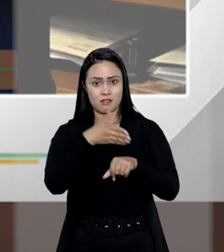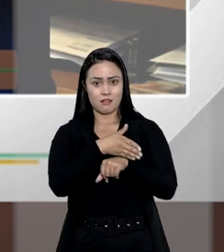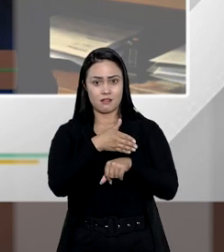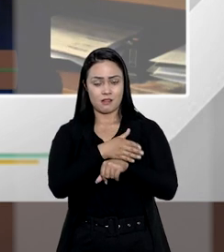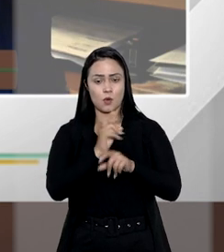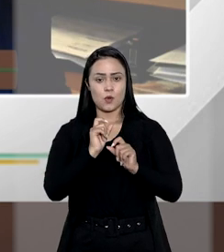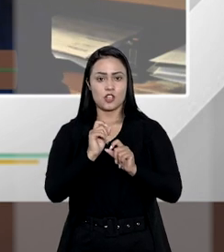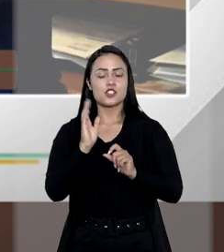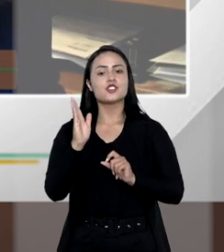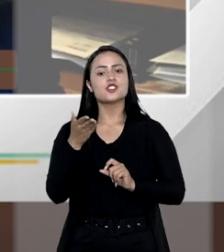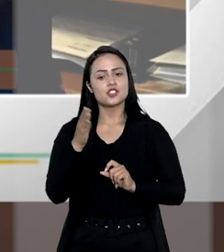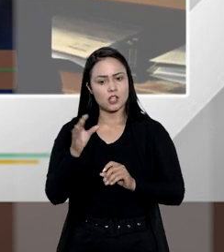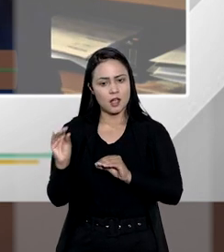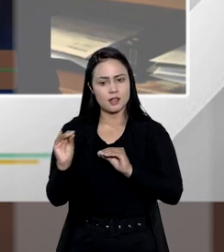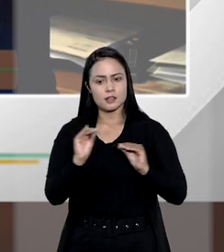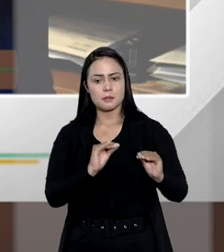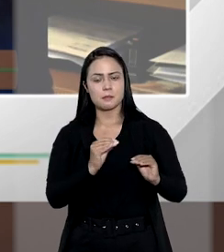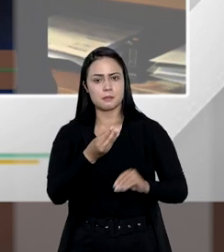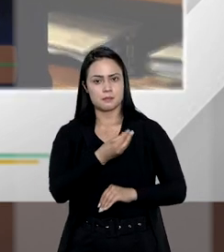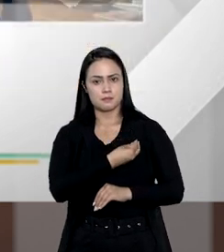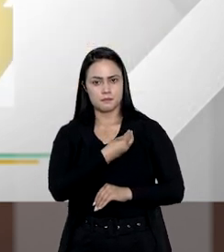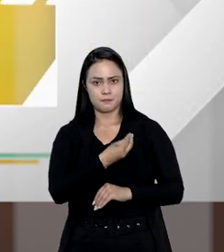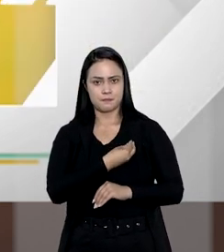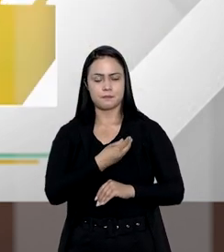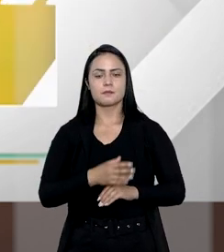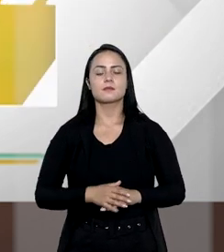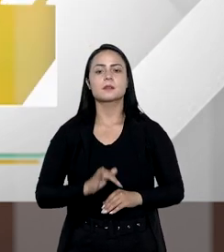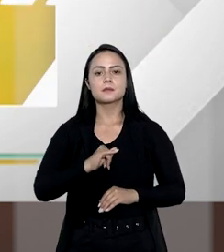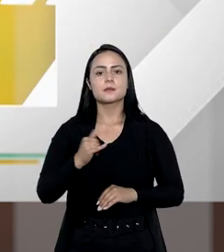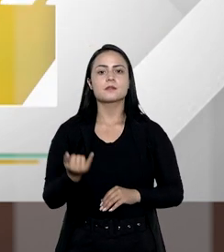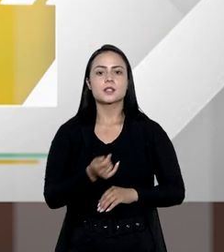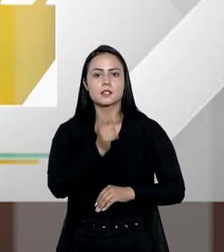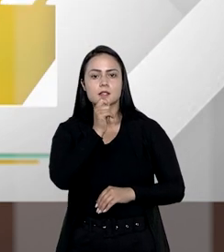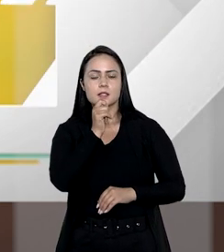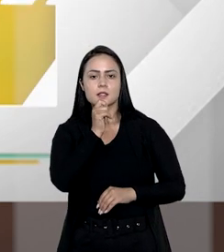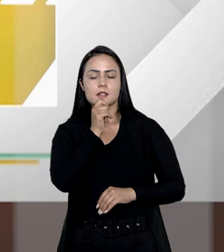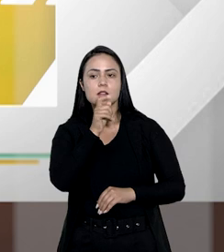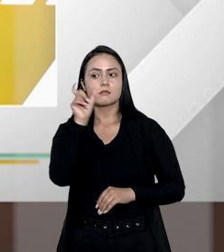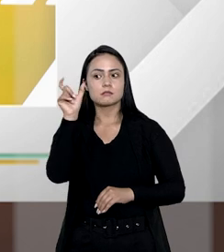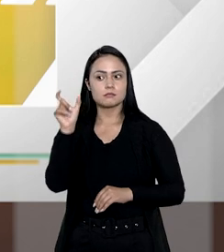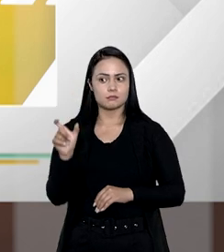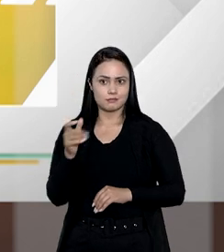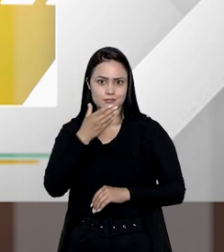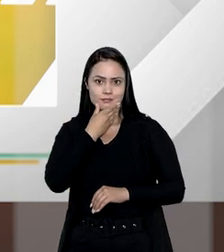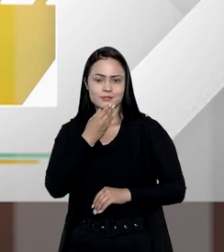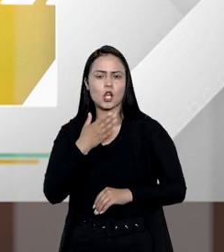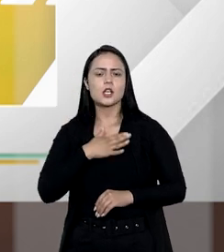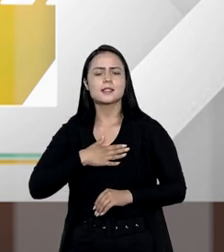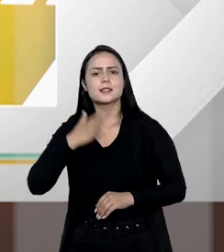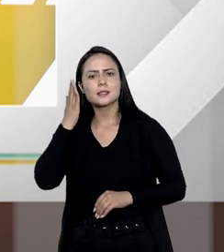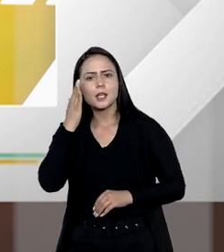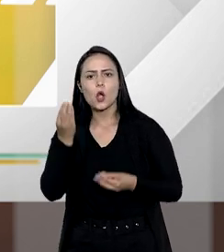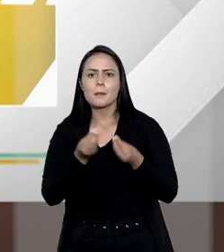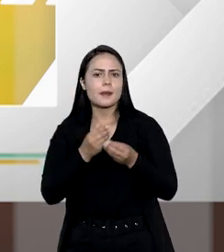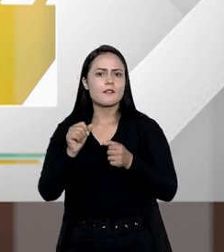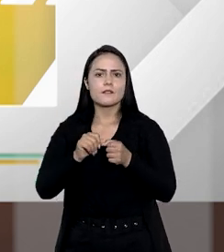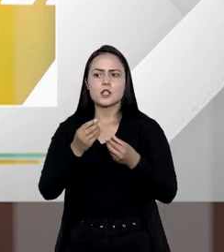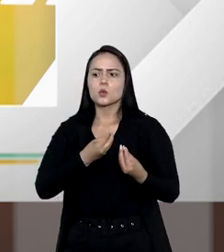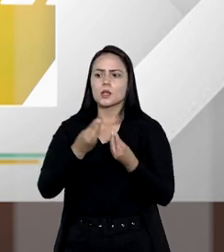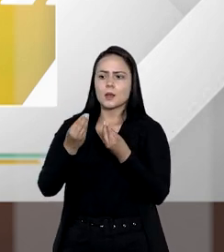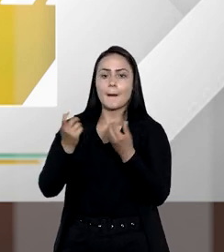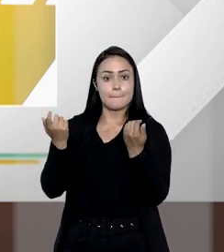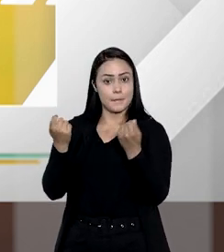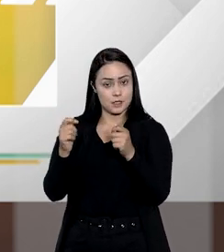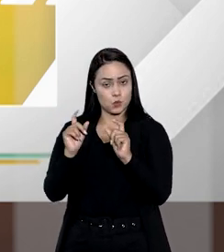dentro do inventário o que já receberam em vida. Aproveitando ainda com o senhor, eu gostaria de saber como é feita, então, essa